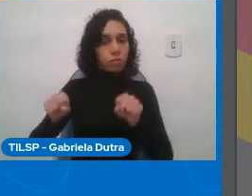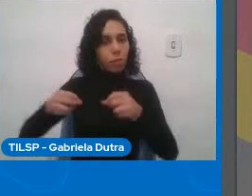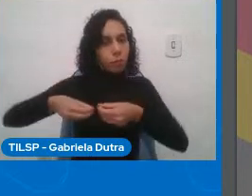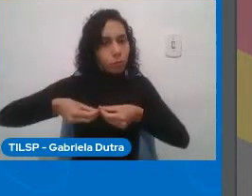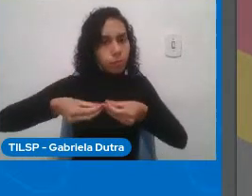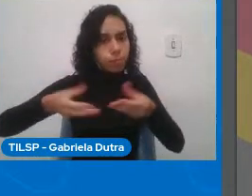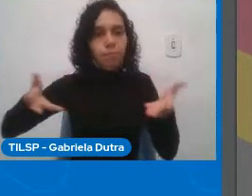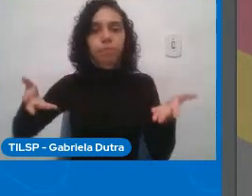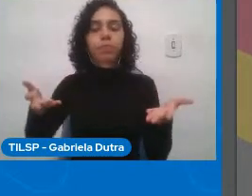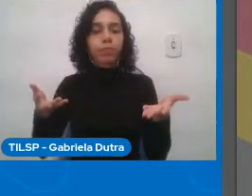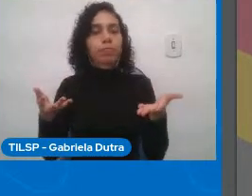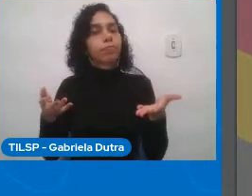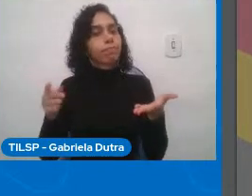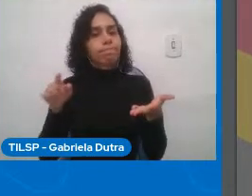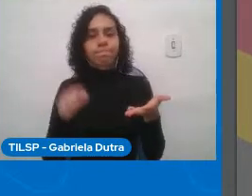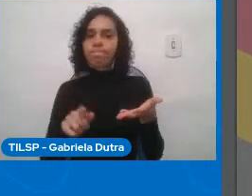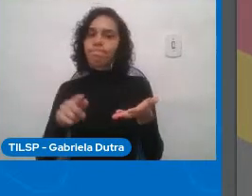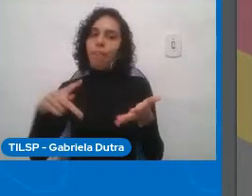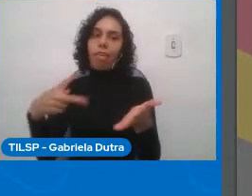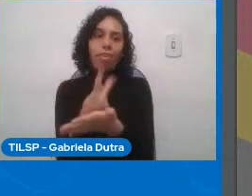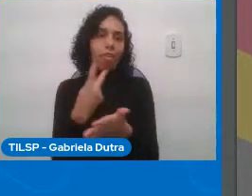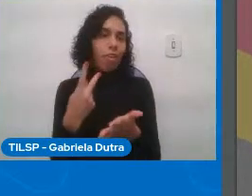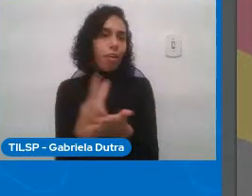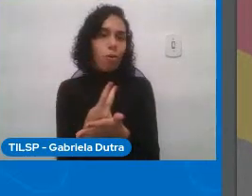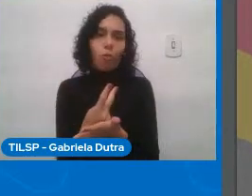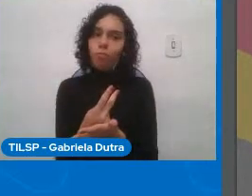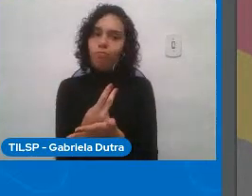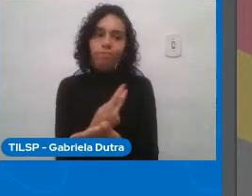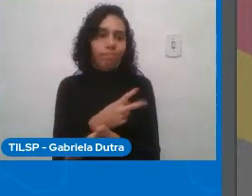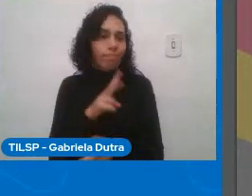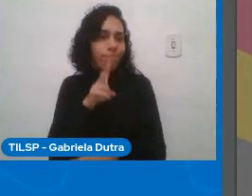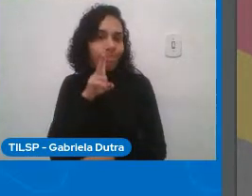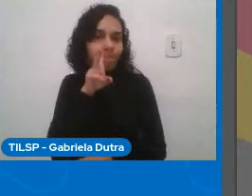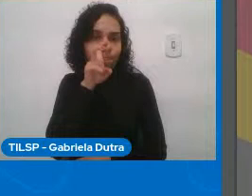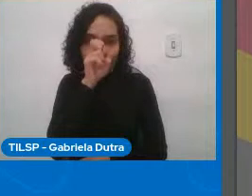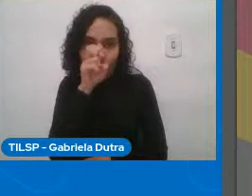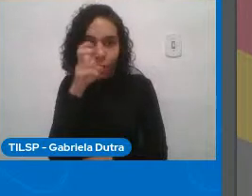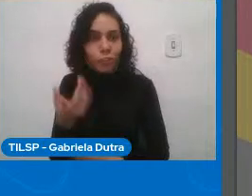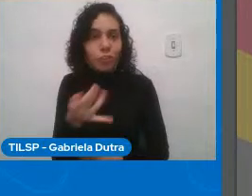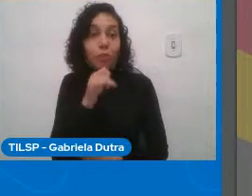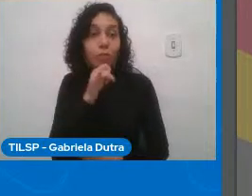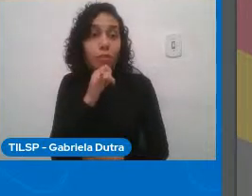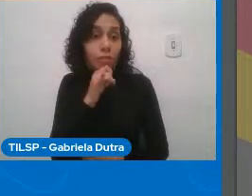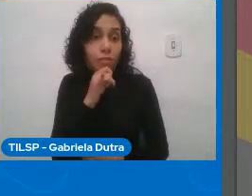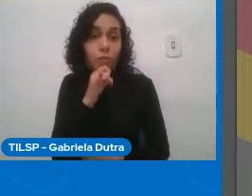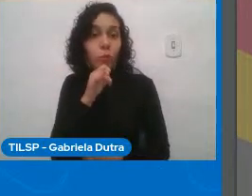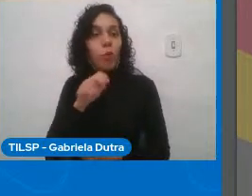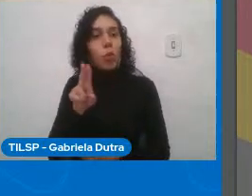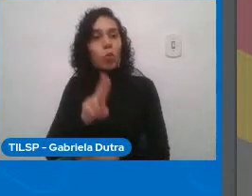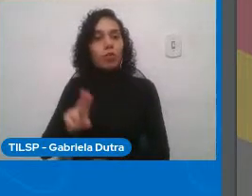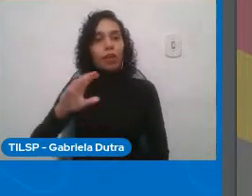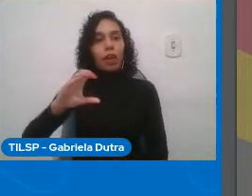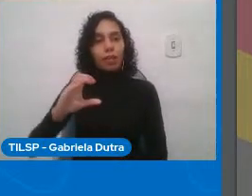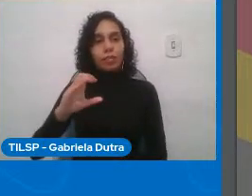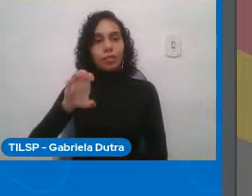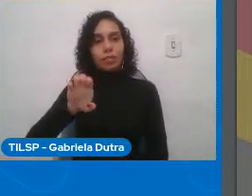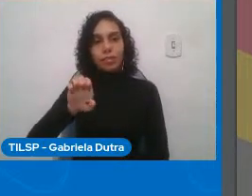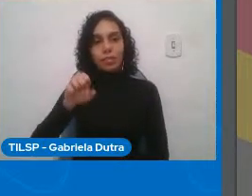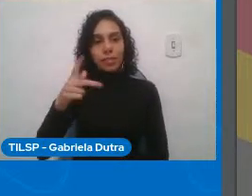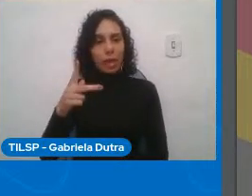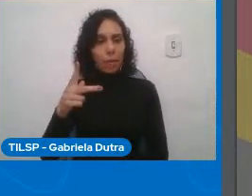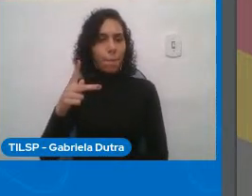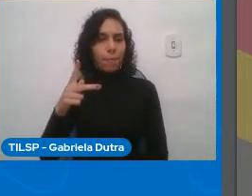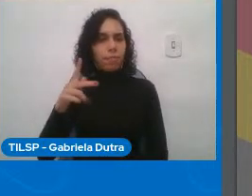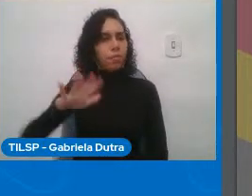ele impedia, por exemplo, o uso do CEP genérico. Impedir o uso do CEP genérico no Brasil é ignorar que nós temos